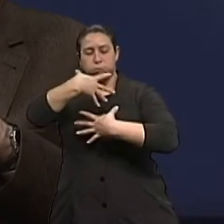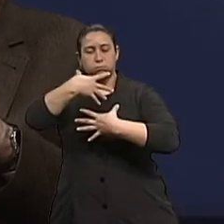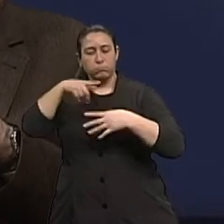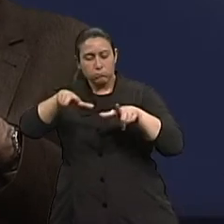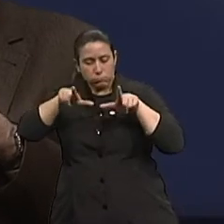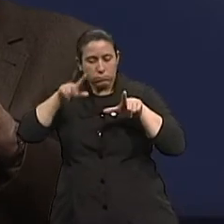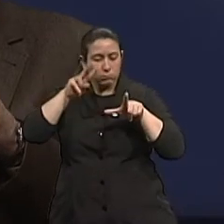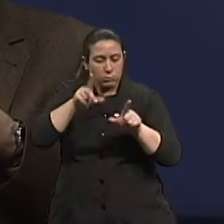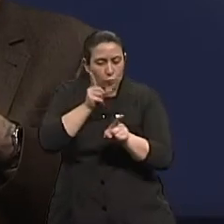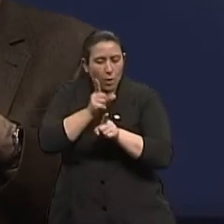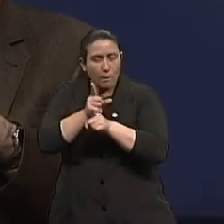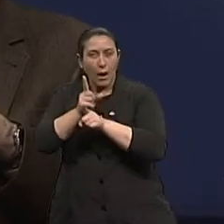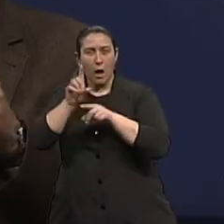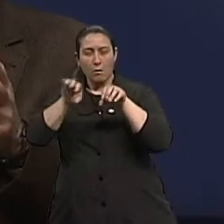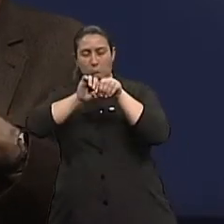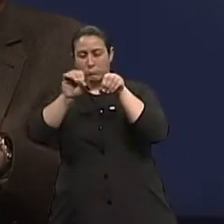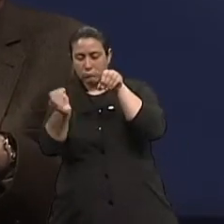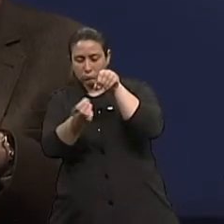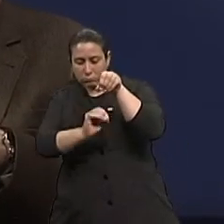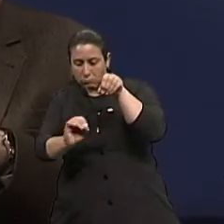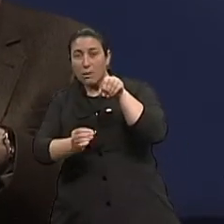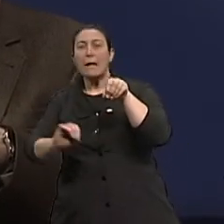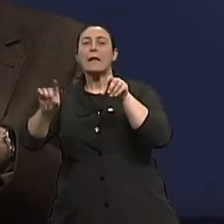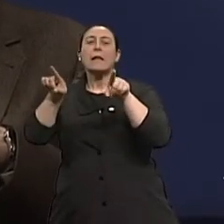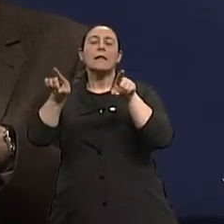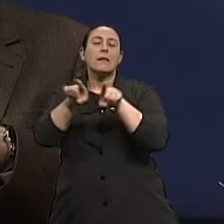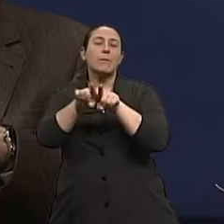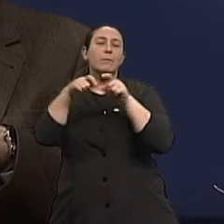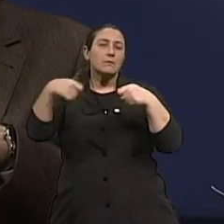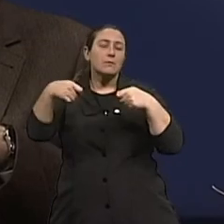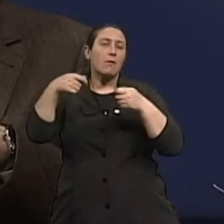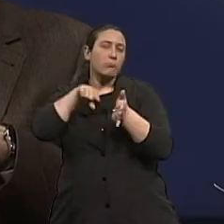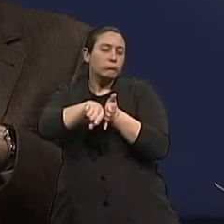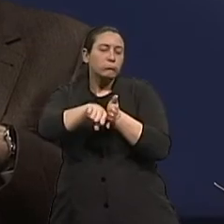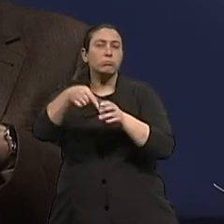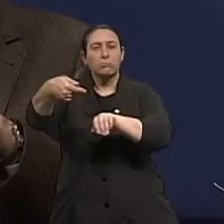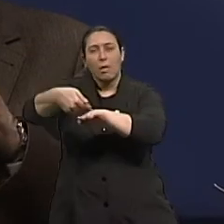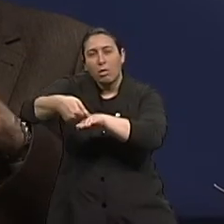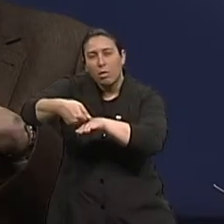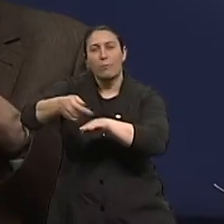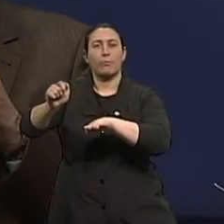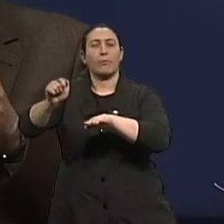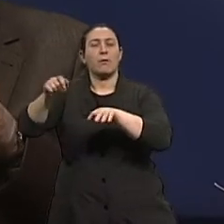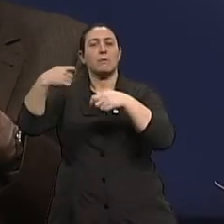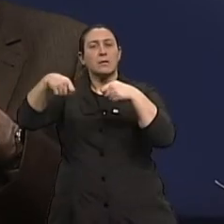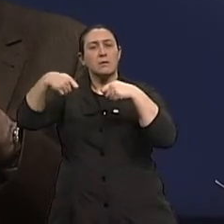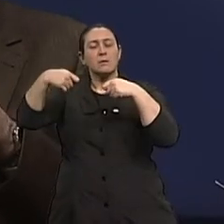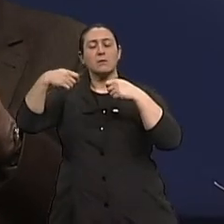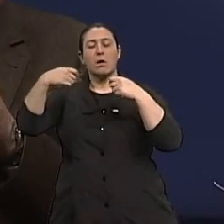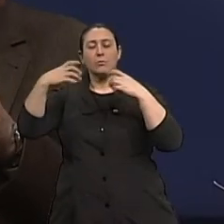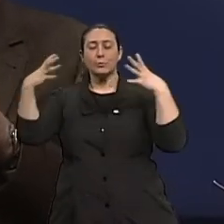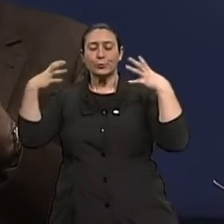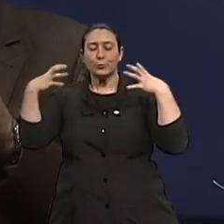de reto e a quimioterapia para os tumores, né, de intestino grosso. Certo. E aí todos os tratamentos que